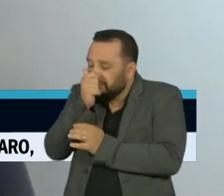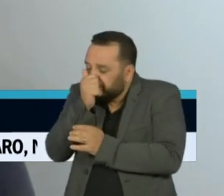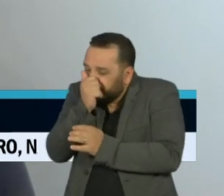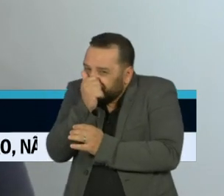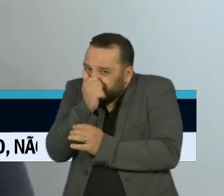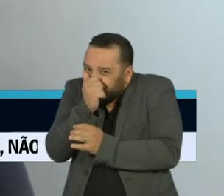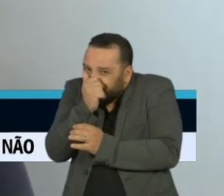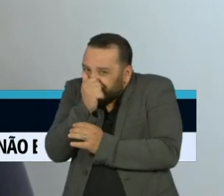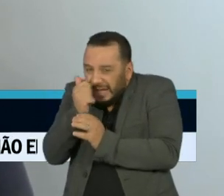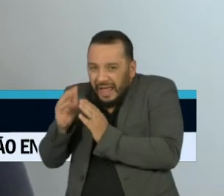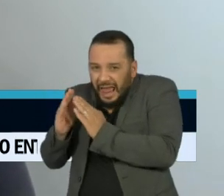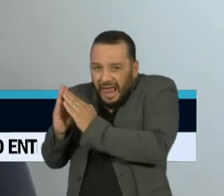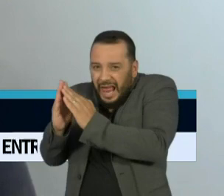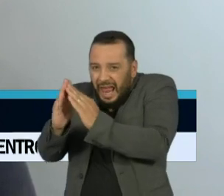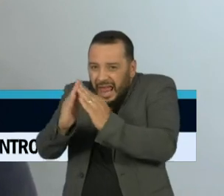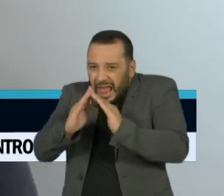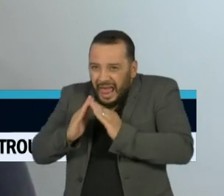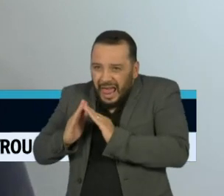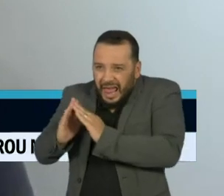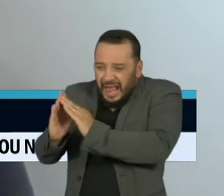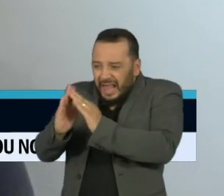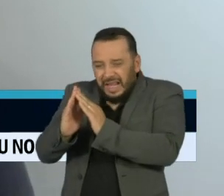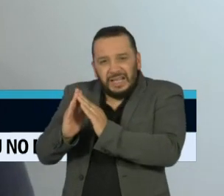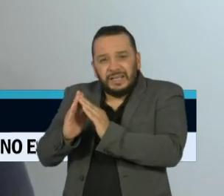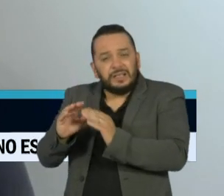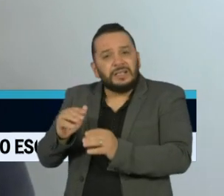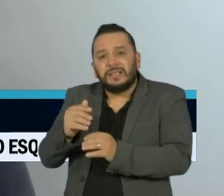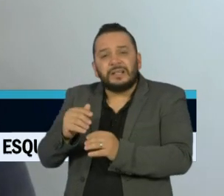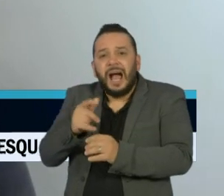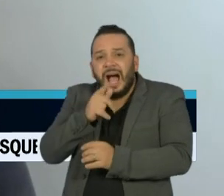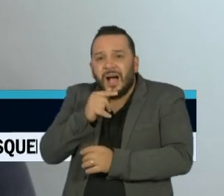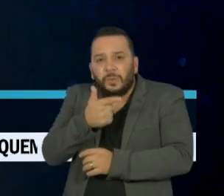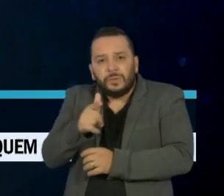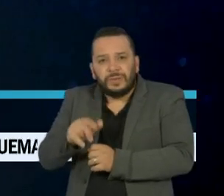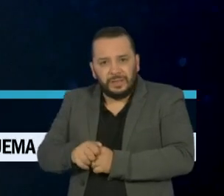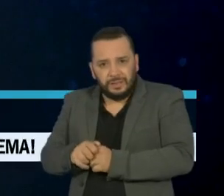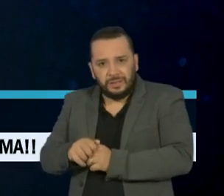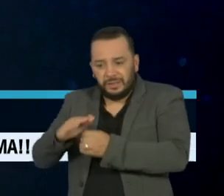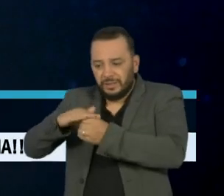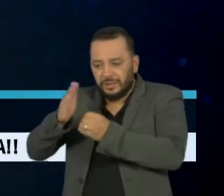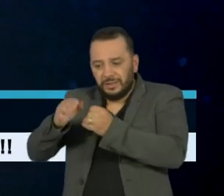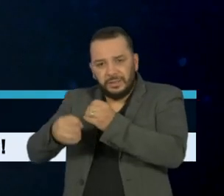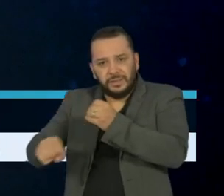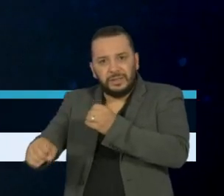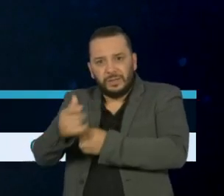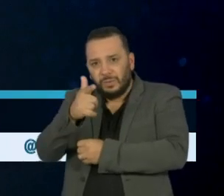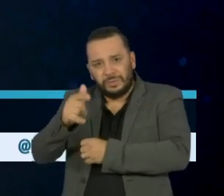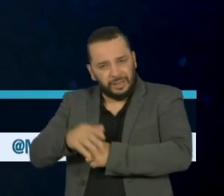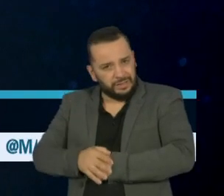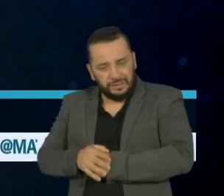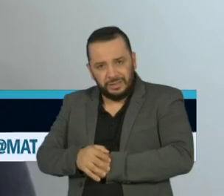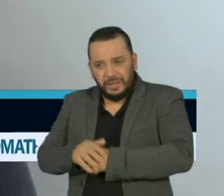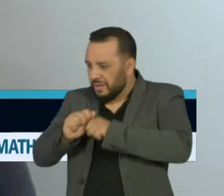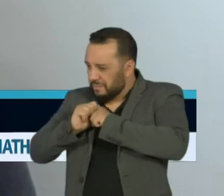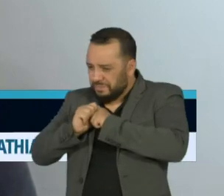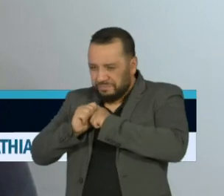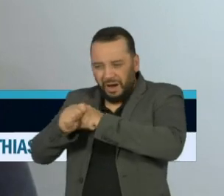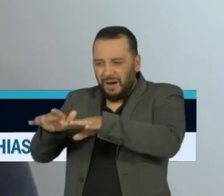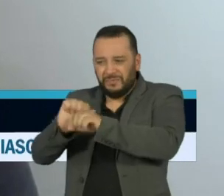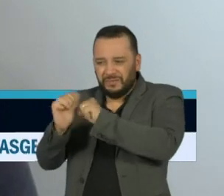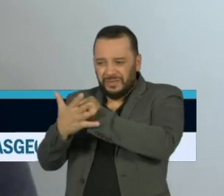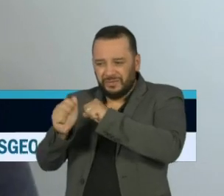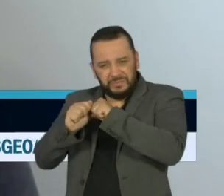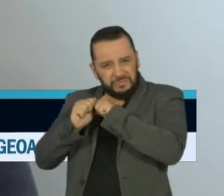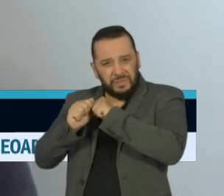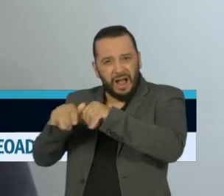então não tem que fazer o distanciamento social sem o saneamento básico, então em cima de lockdown aqui no Brasil seria perfeitamente razoável se